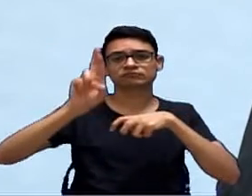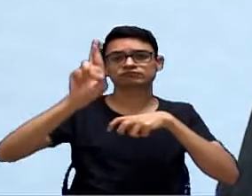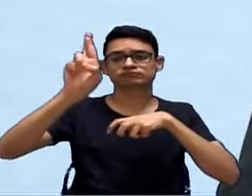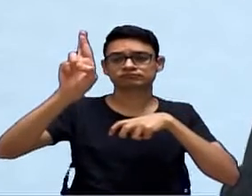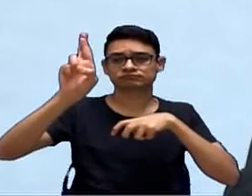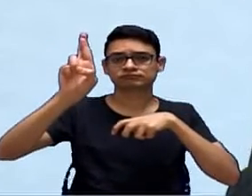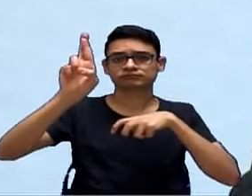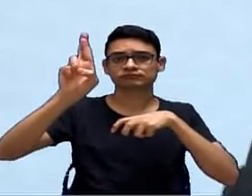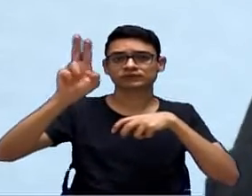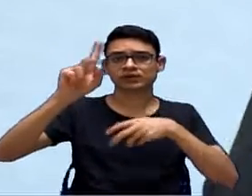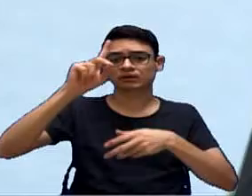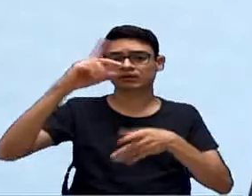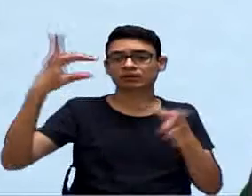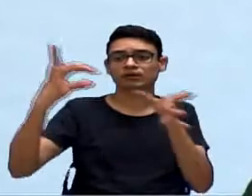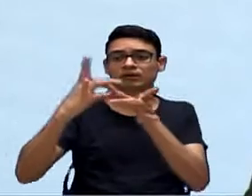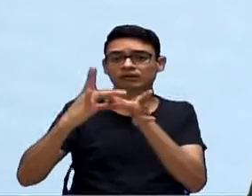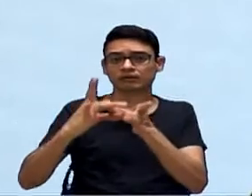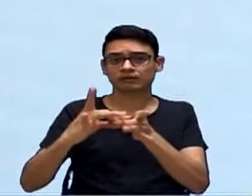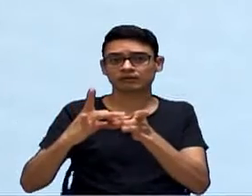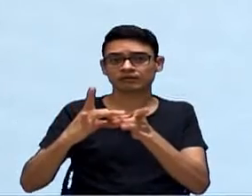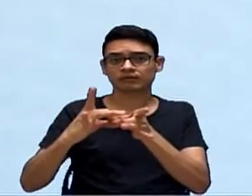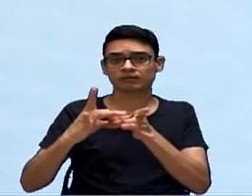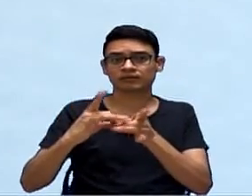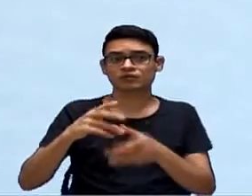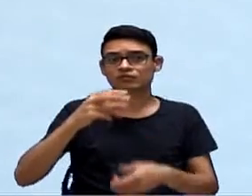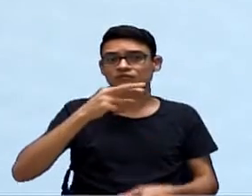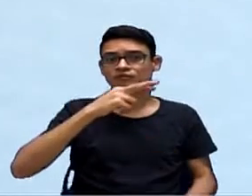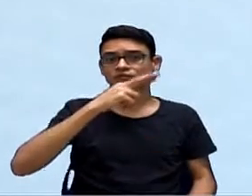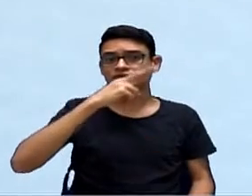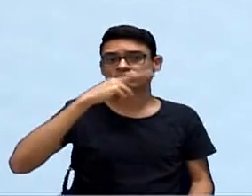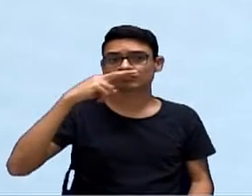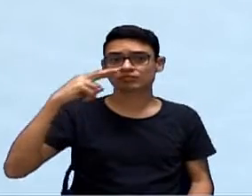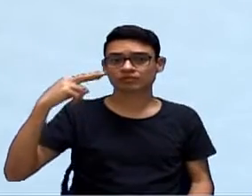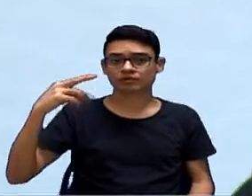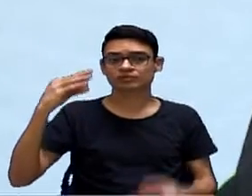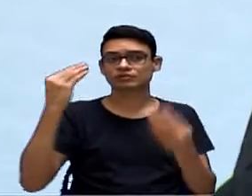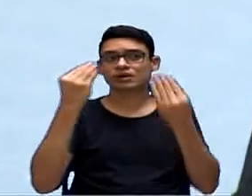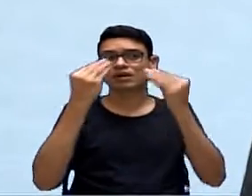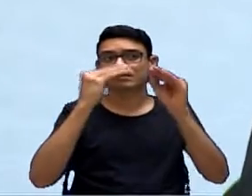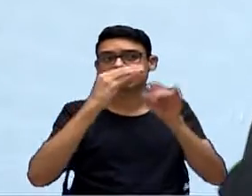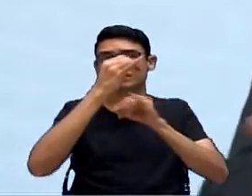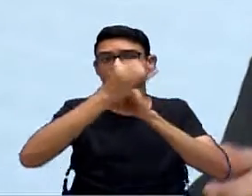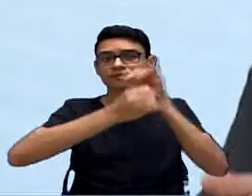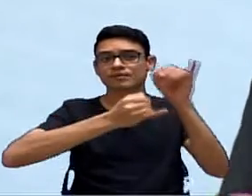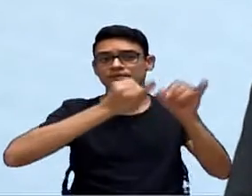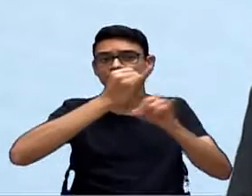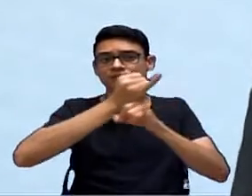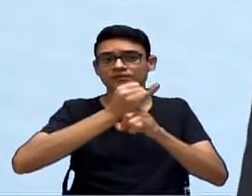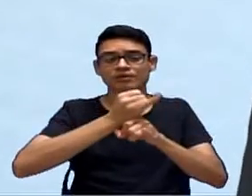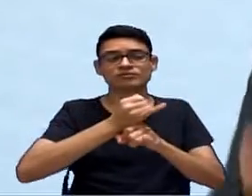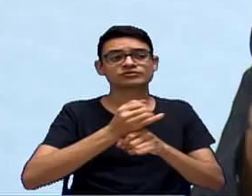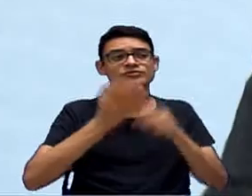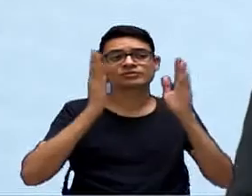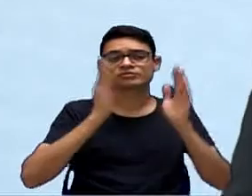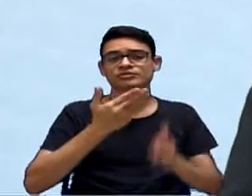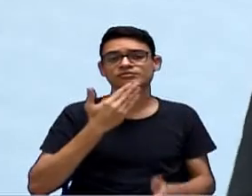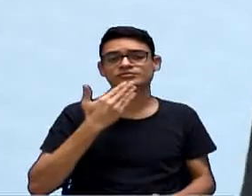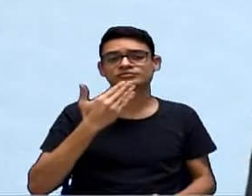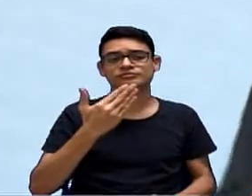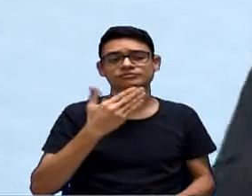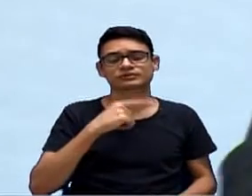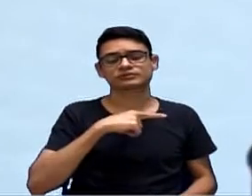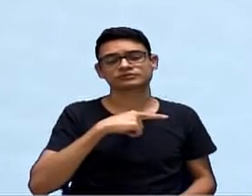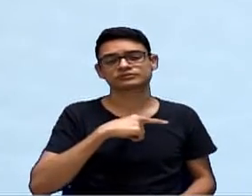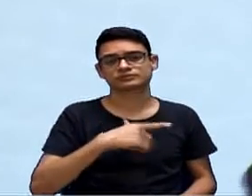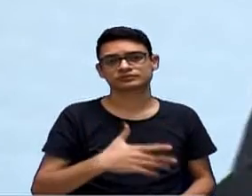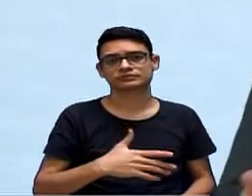estabelecer um acordo para que o prefeito coloque no portal da transparência o que já está sendo solicitado, inclusive por